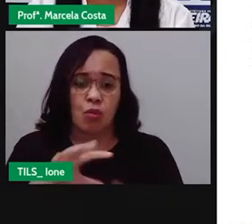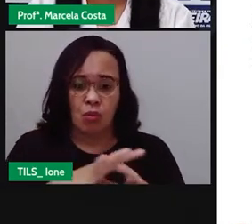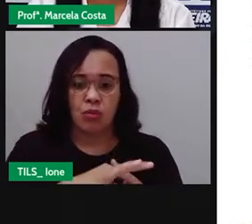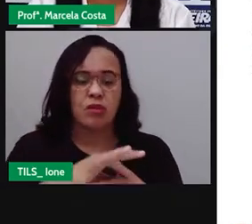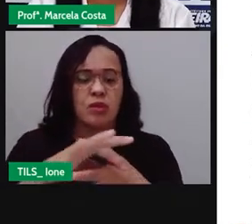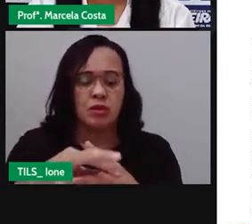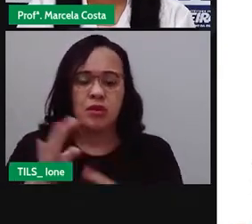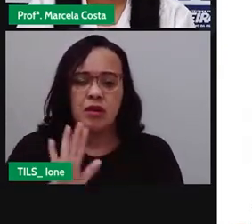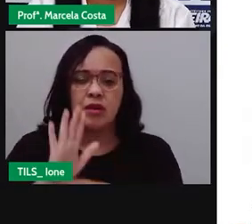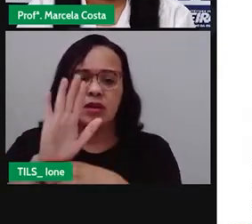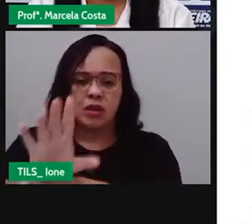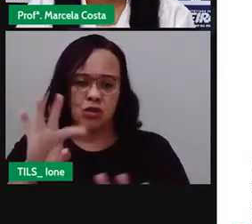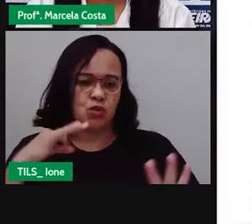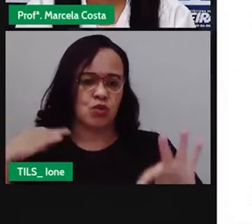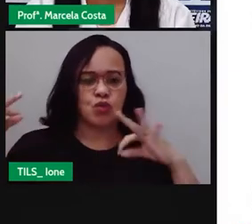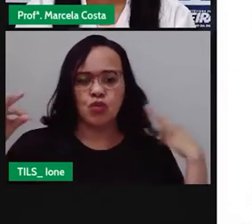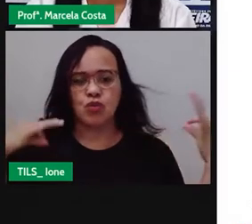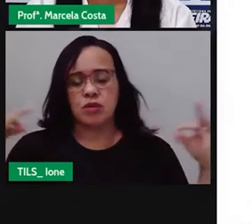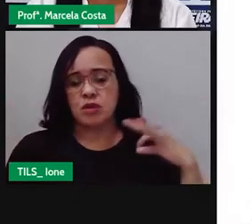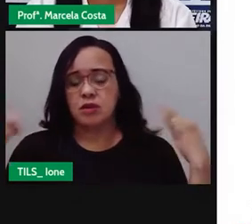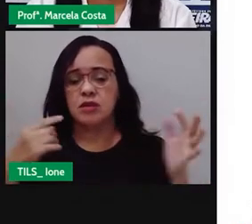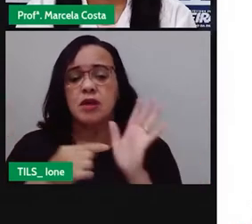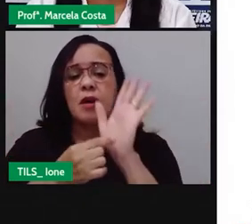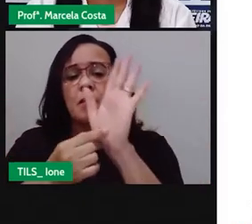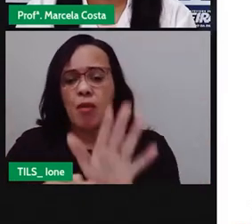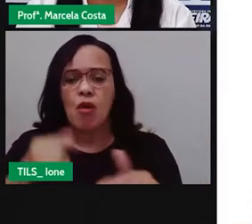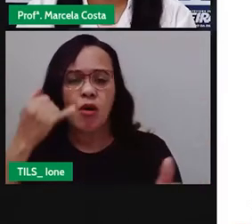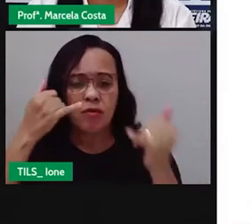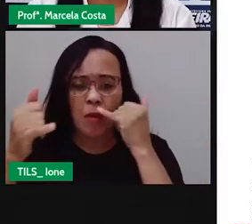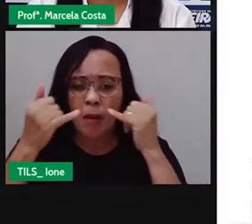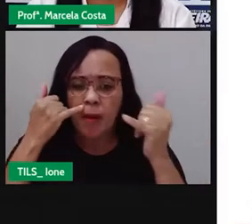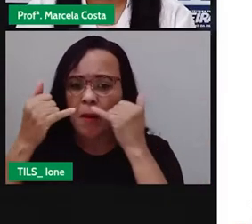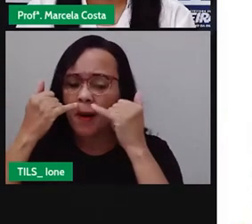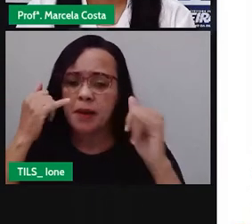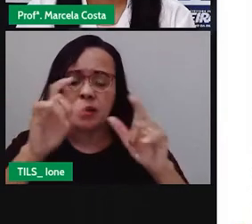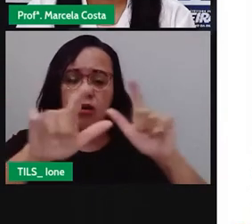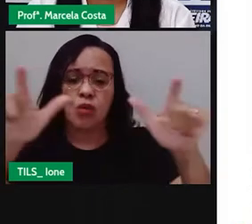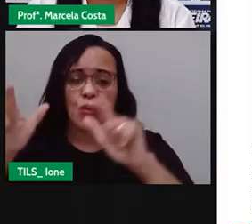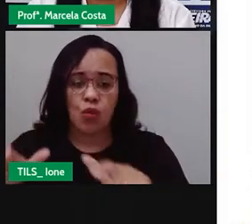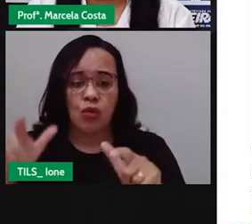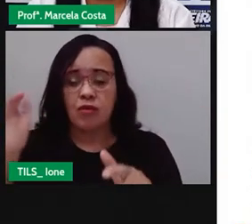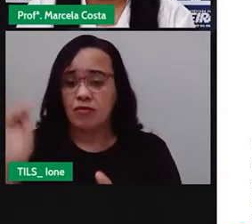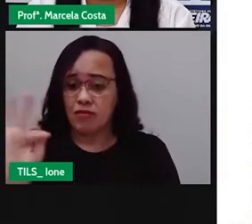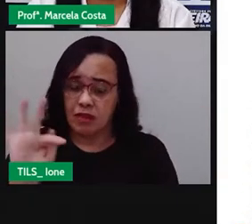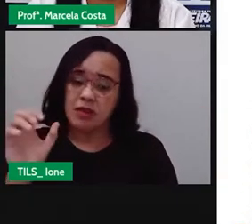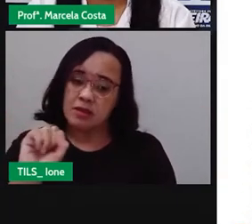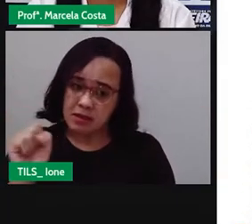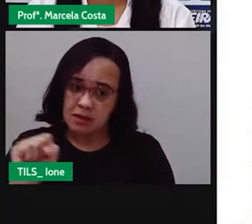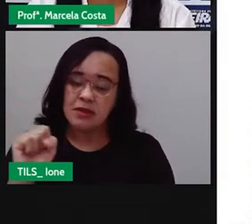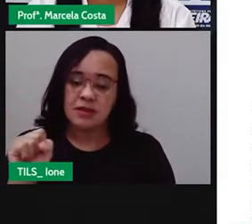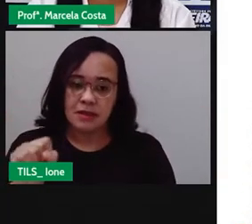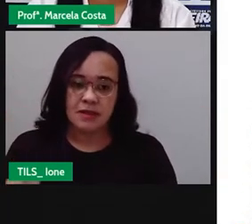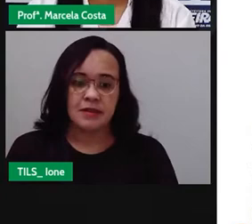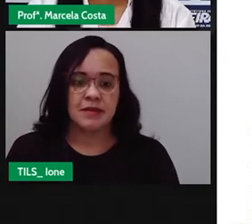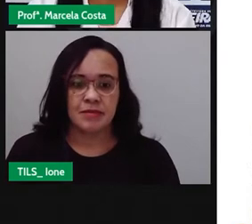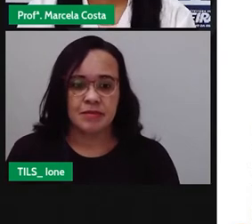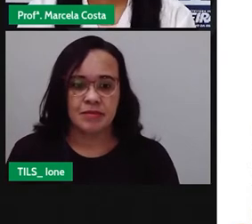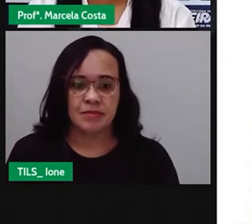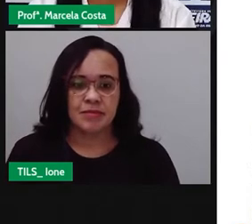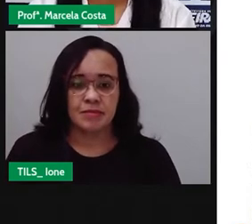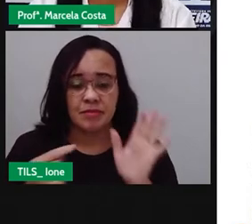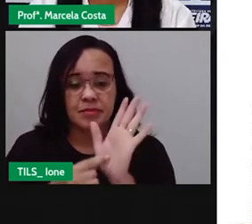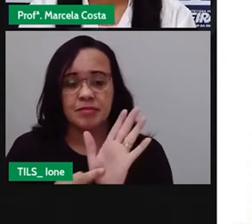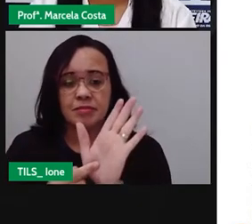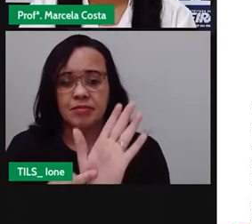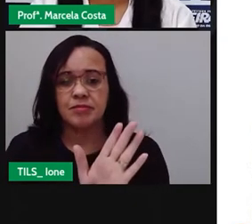sobre o lugar, né, que no caso é Feira de Santana, o município Feira de Santana. Então, ele chama aqui,